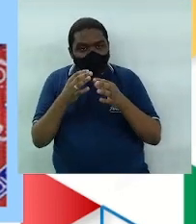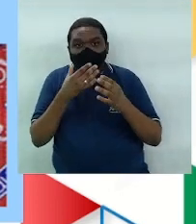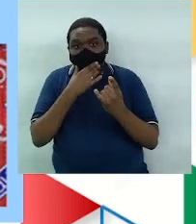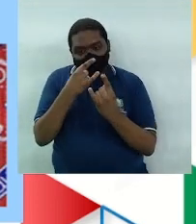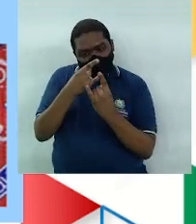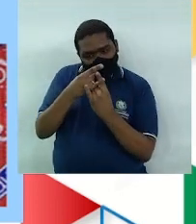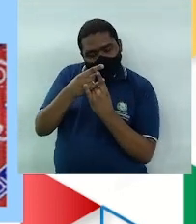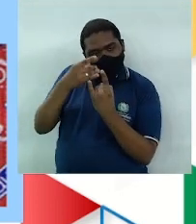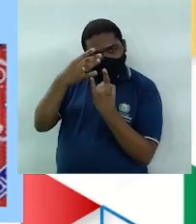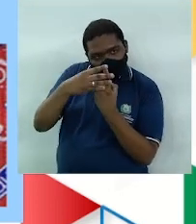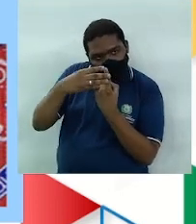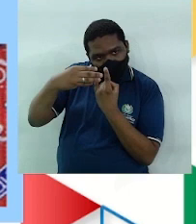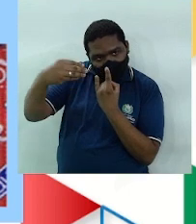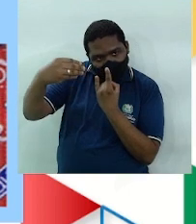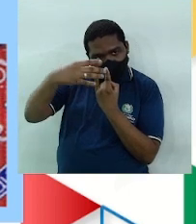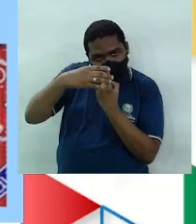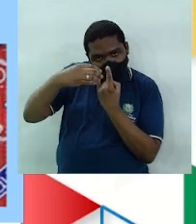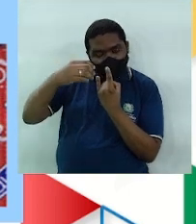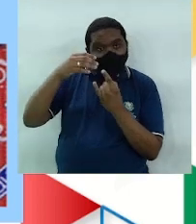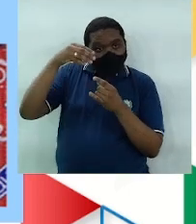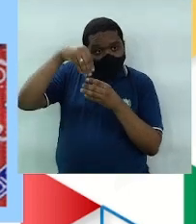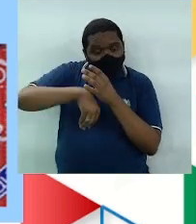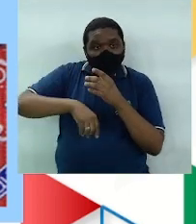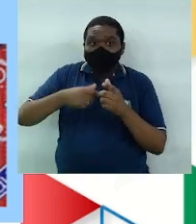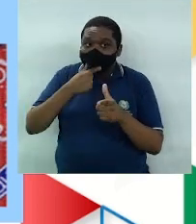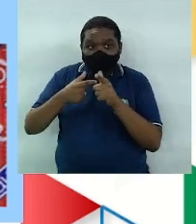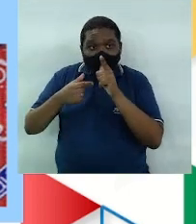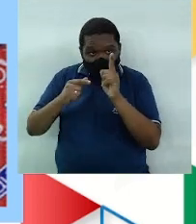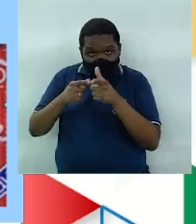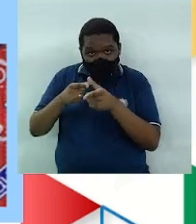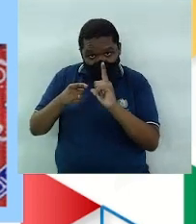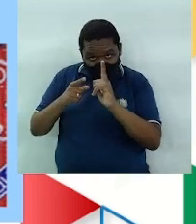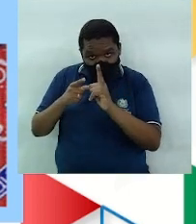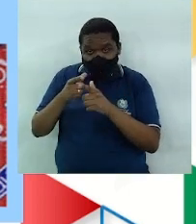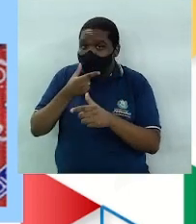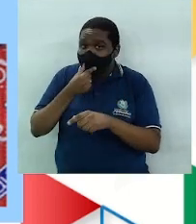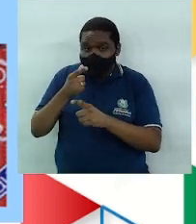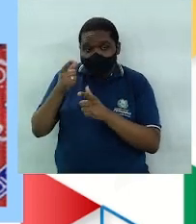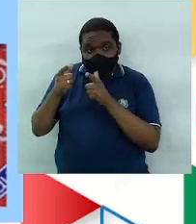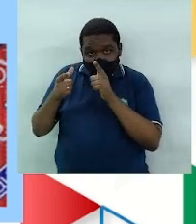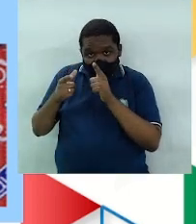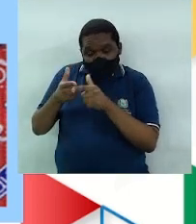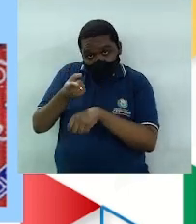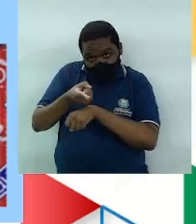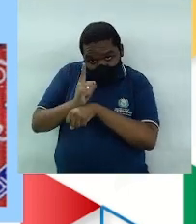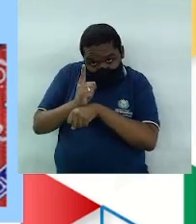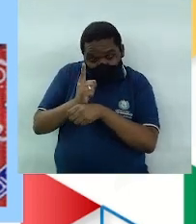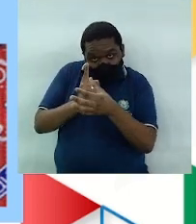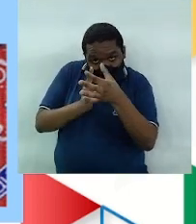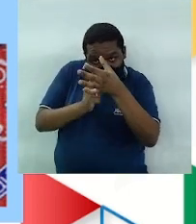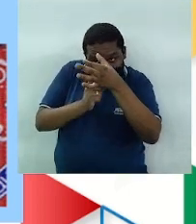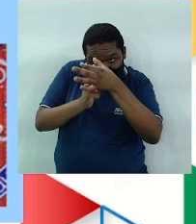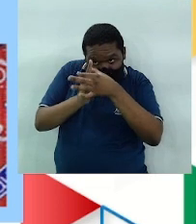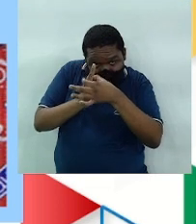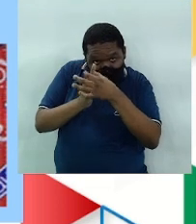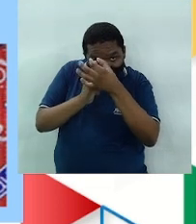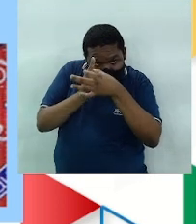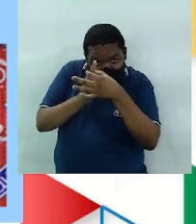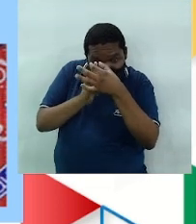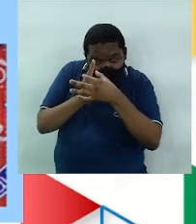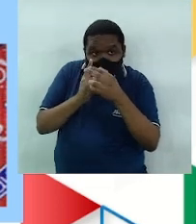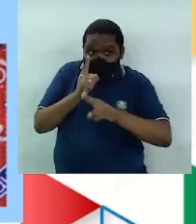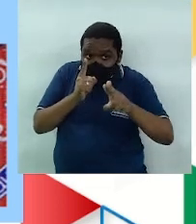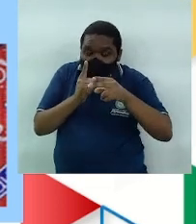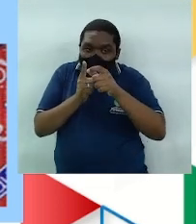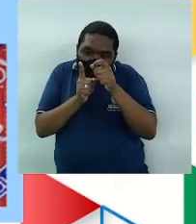colocada no pênis ereto, antes de qualquer tipo de relação, na relação sexual. Ele impede a passagem de espermatozóides para